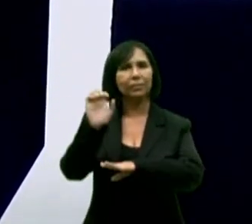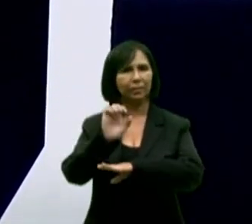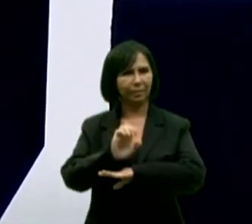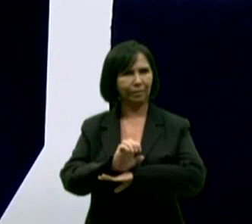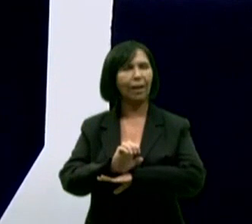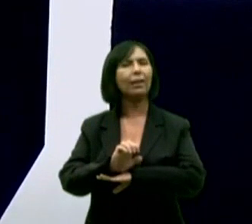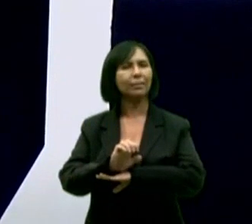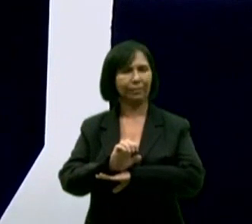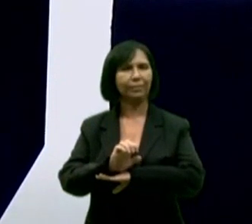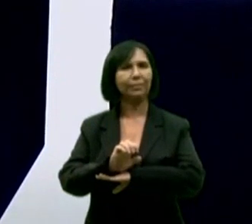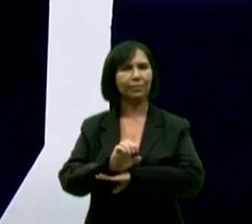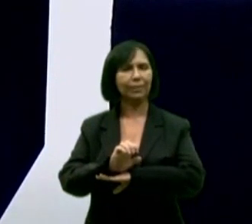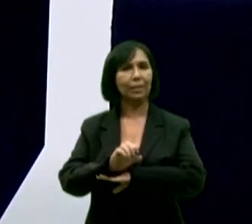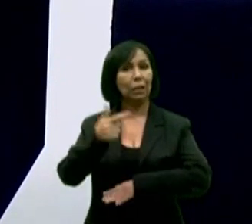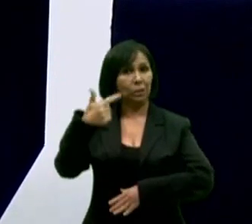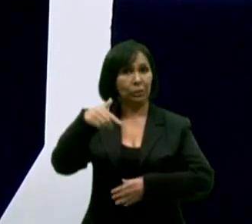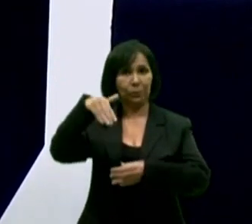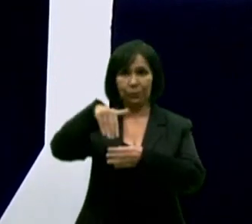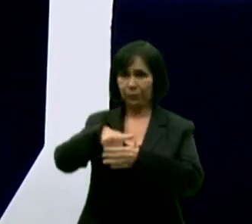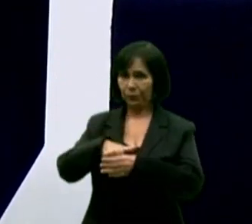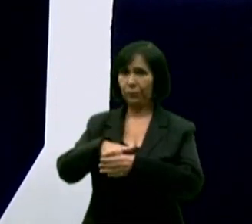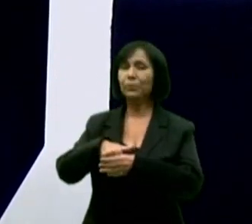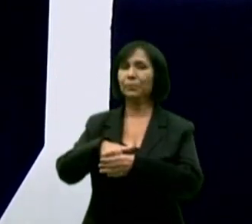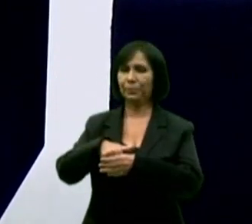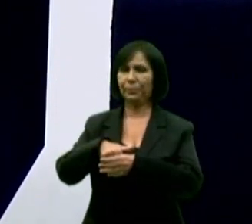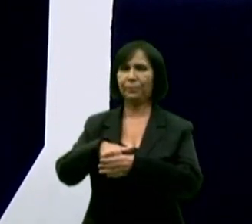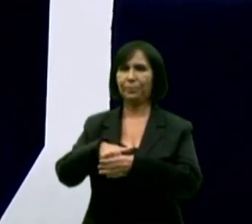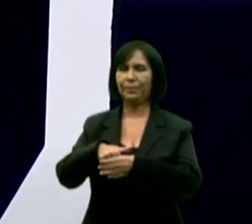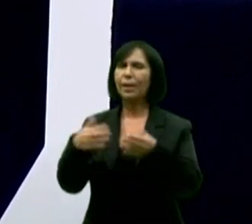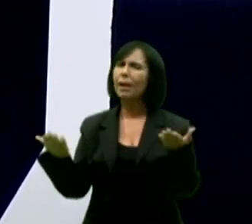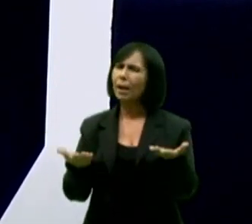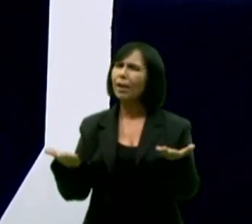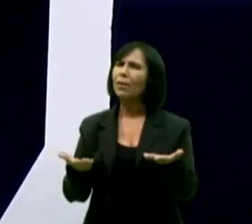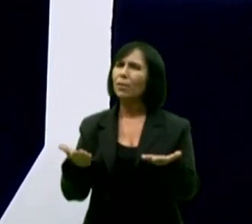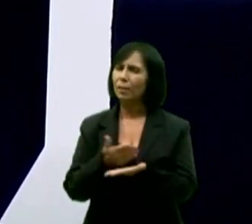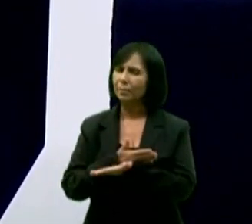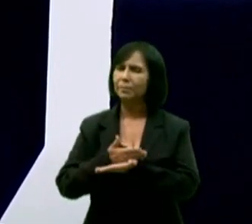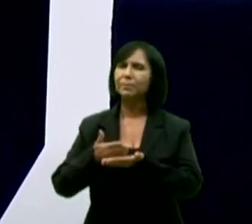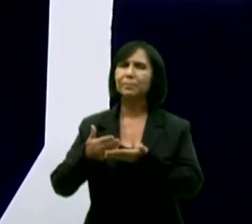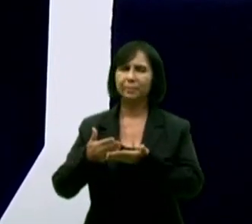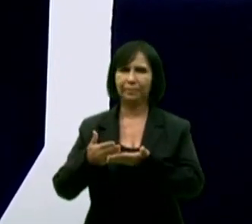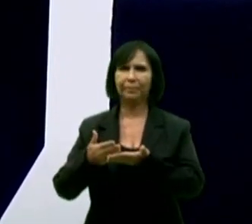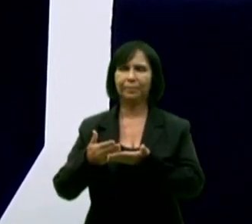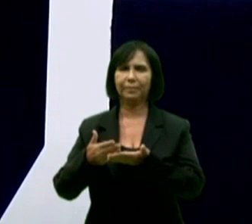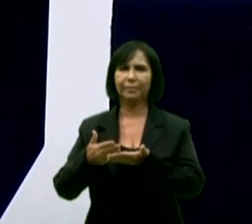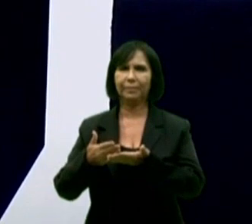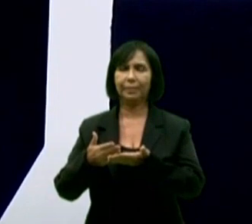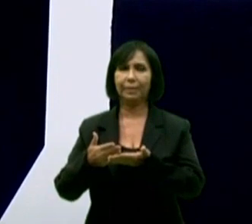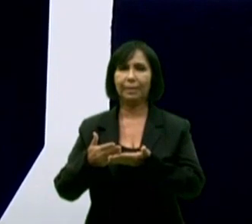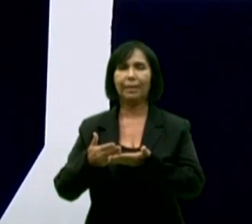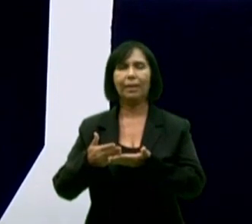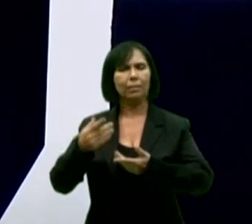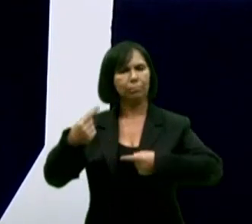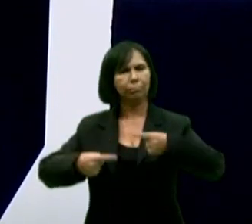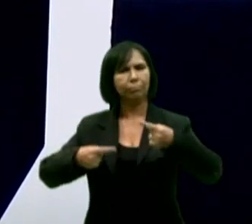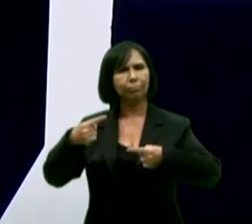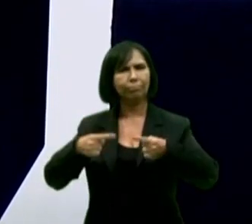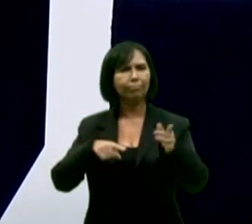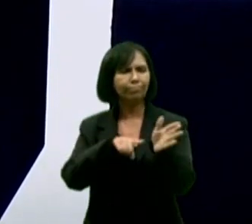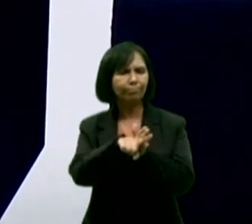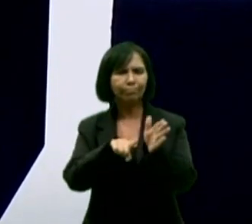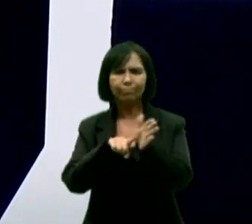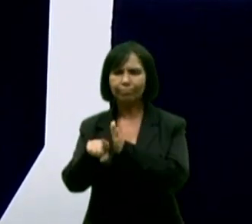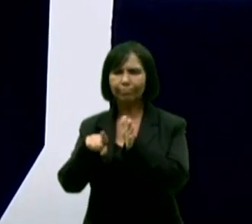disputam o segundo turno dessas eleições. A partir de agora, nós teremos uma rodada entre os dois com